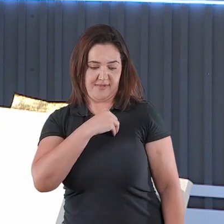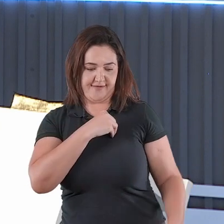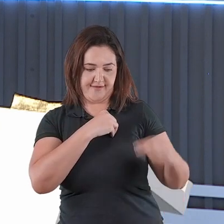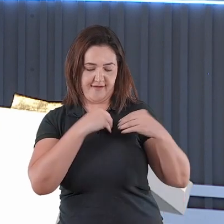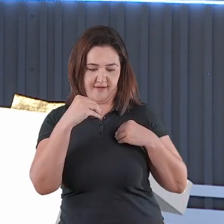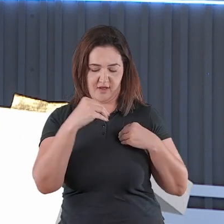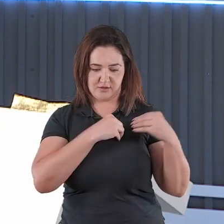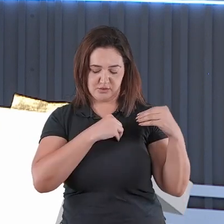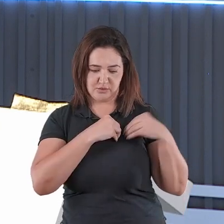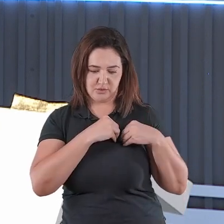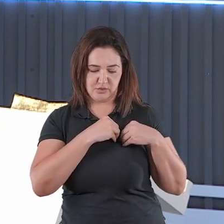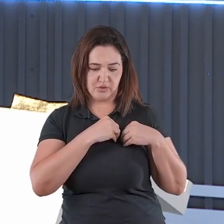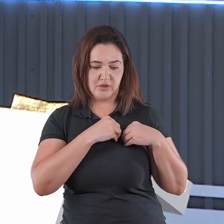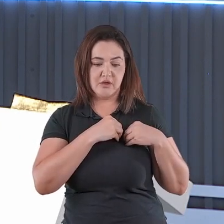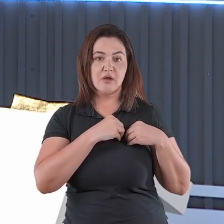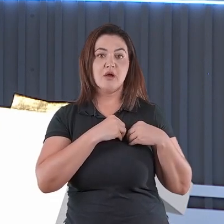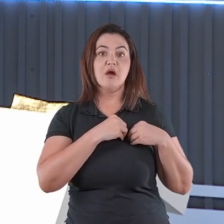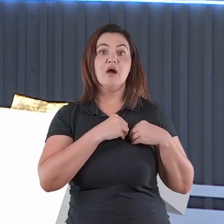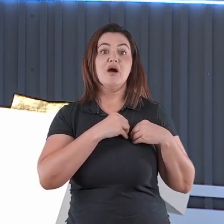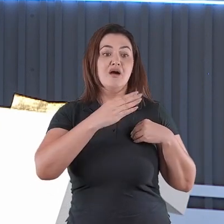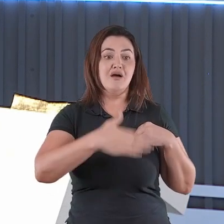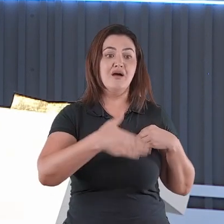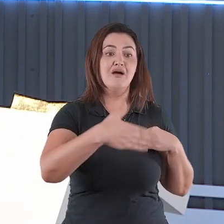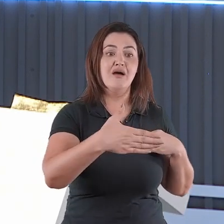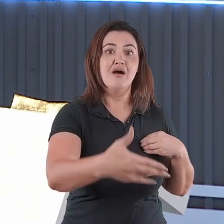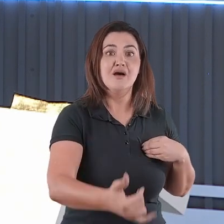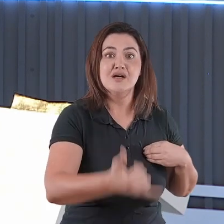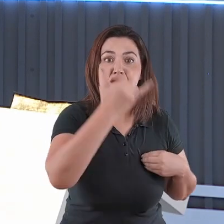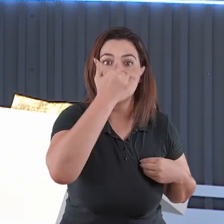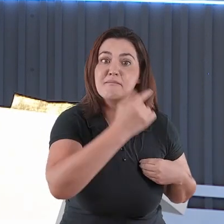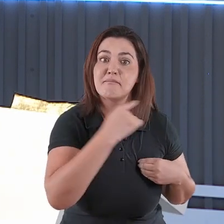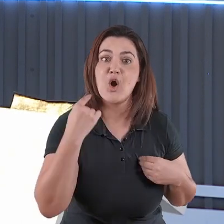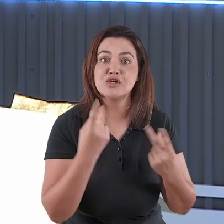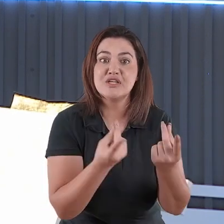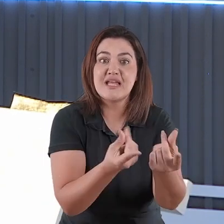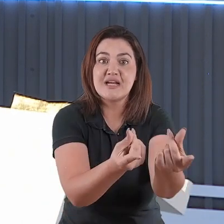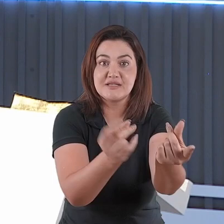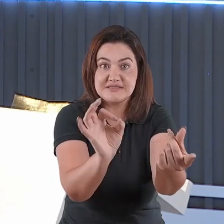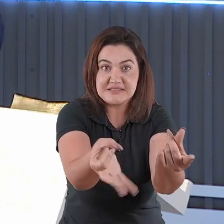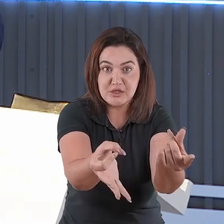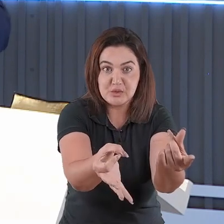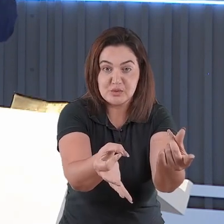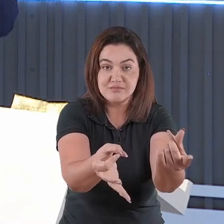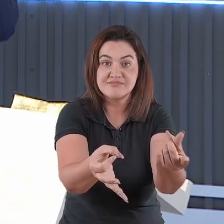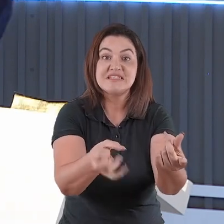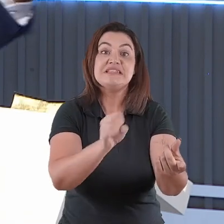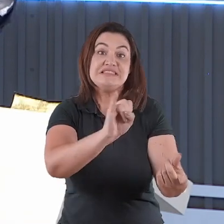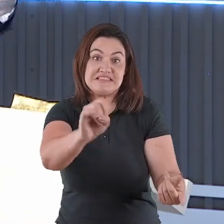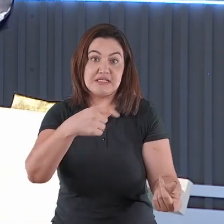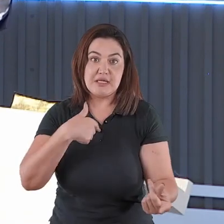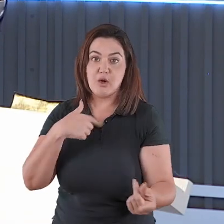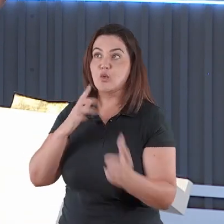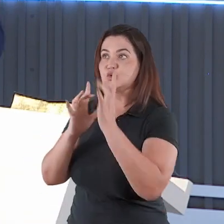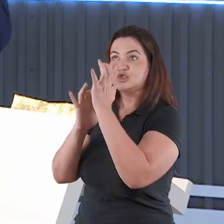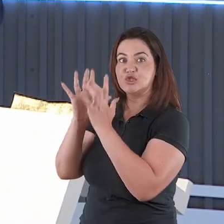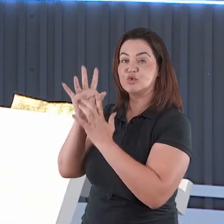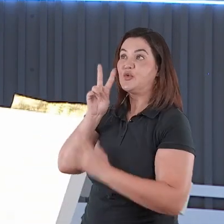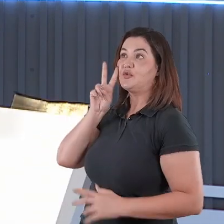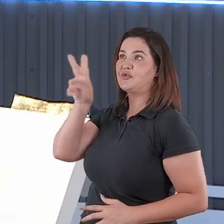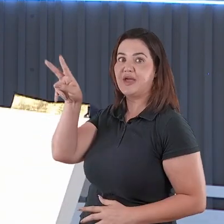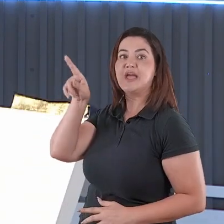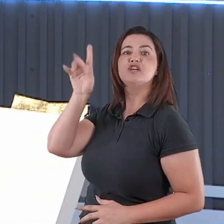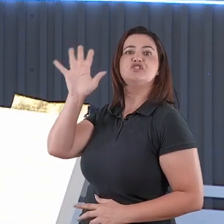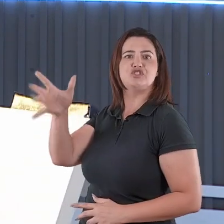os nossos ombros, mas você não precisa ter as consequências do pecado sobre os seus ombros, porque todas essas consequências